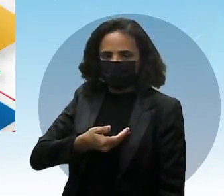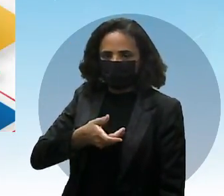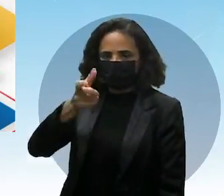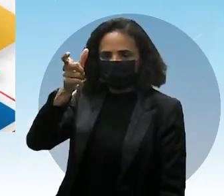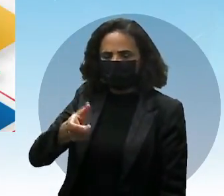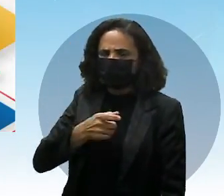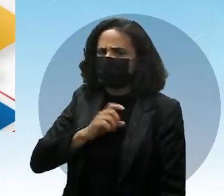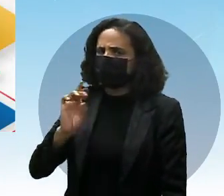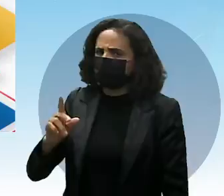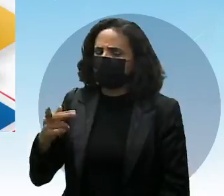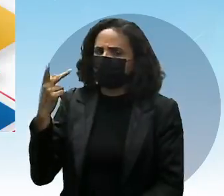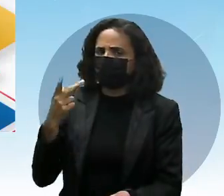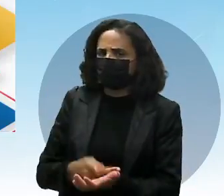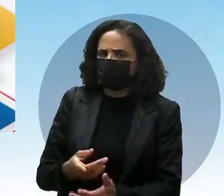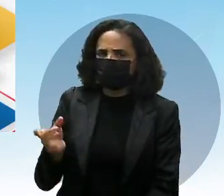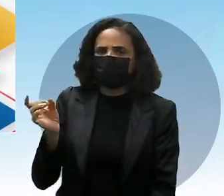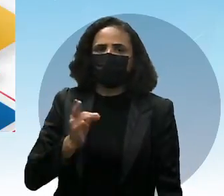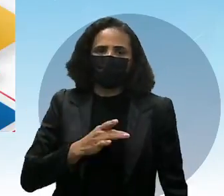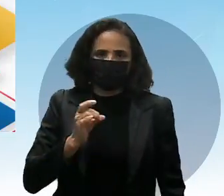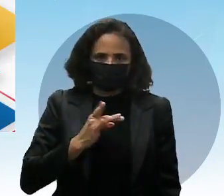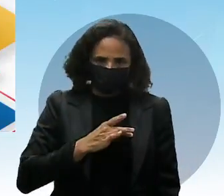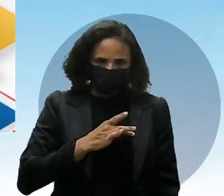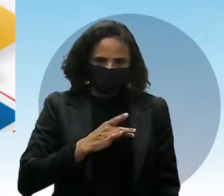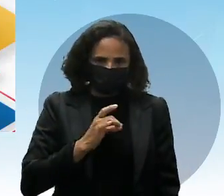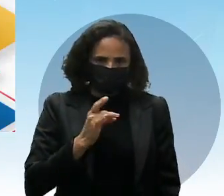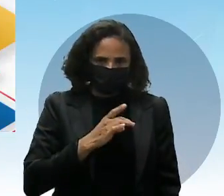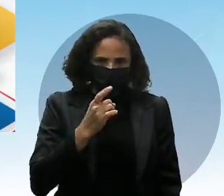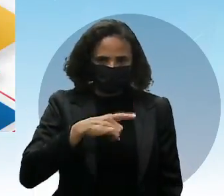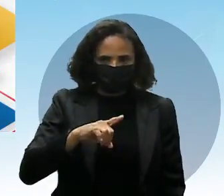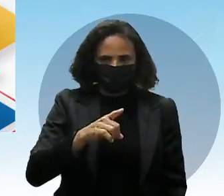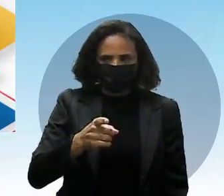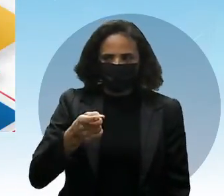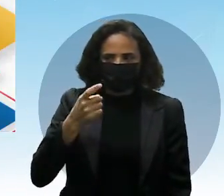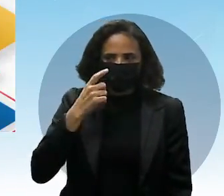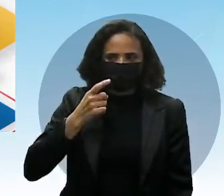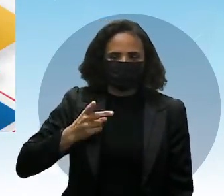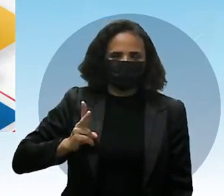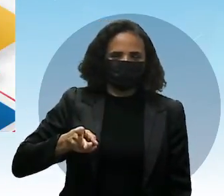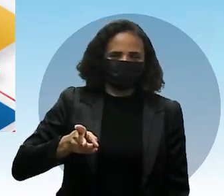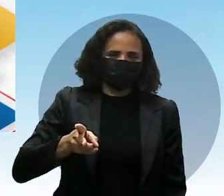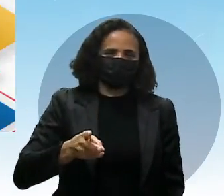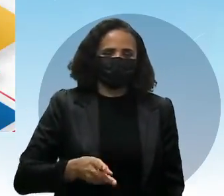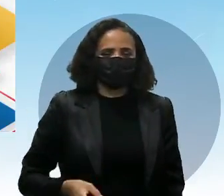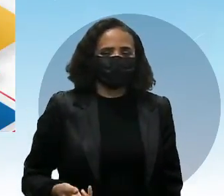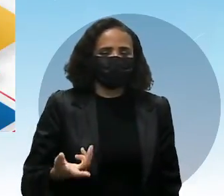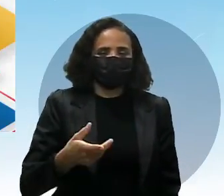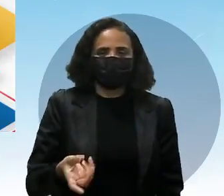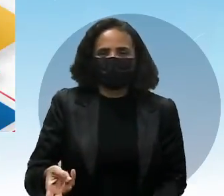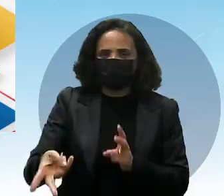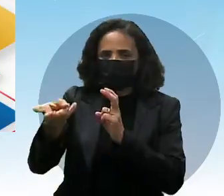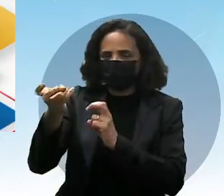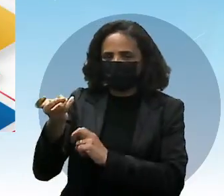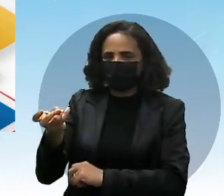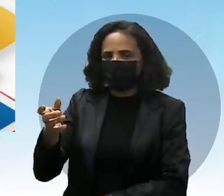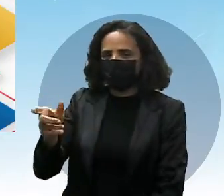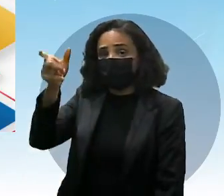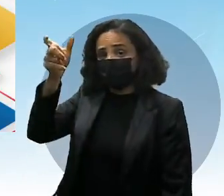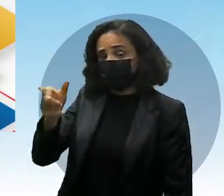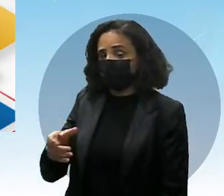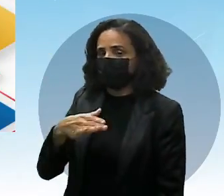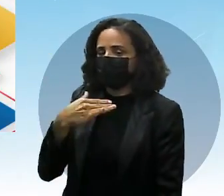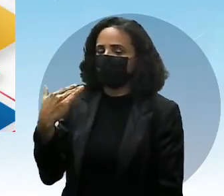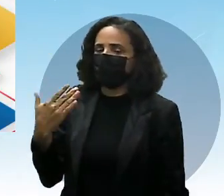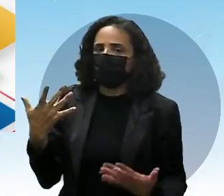Será que ele está com medo? Veja ele tão abraçado aí com a morte, né? Best